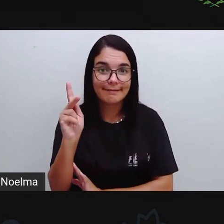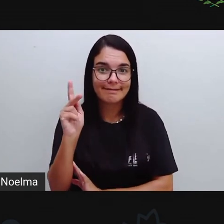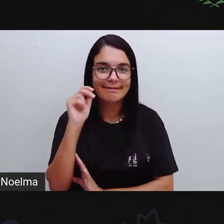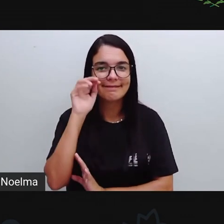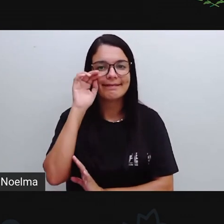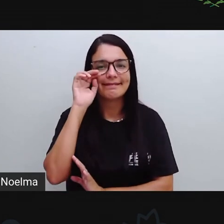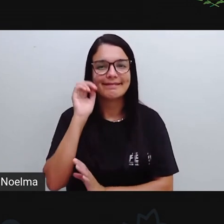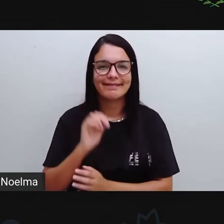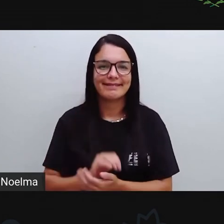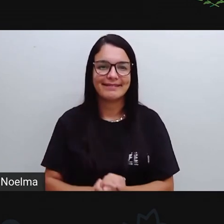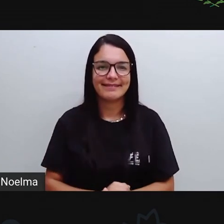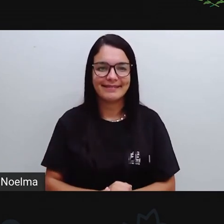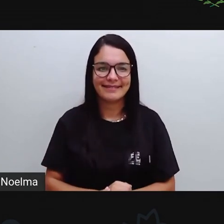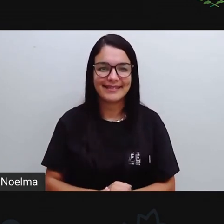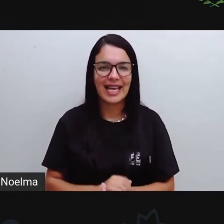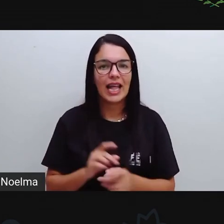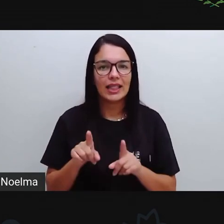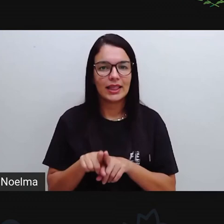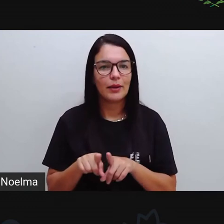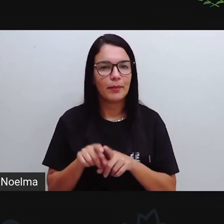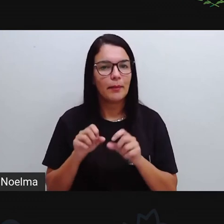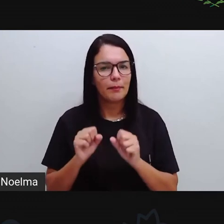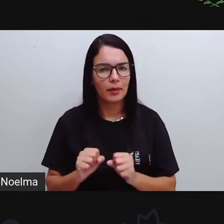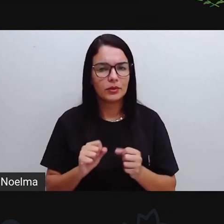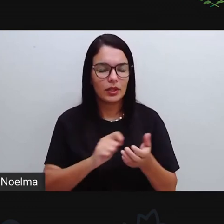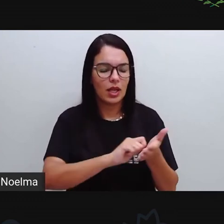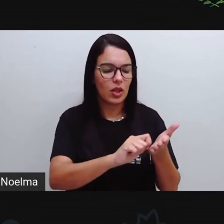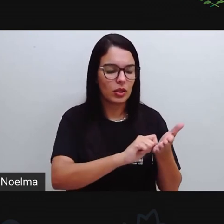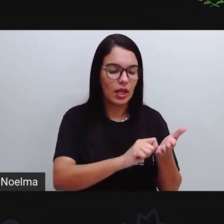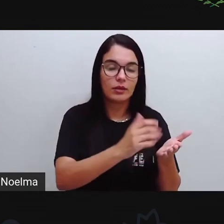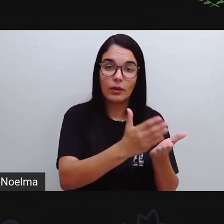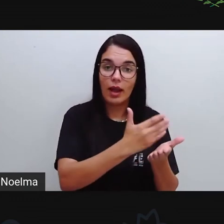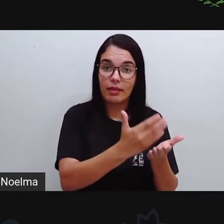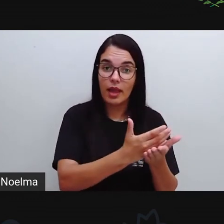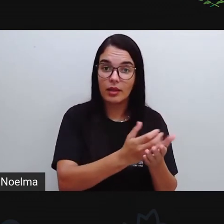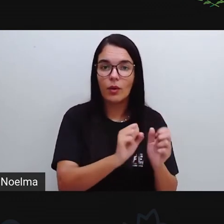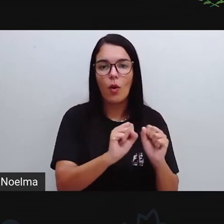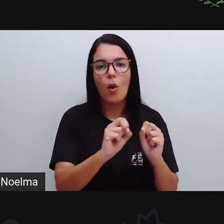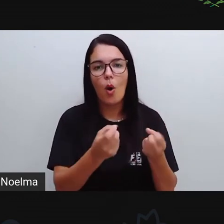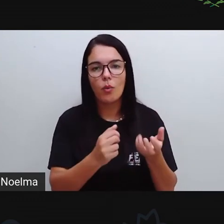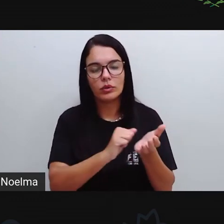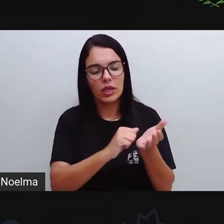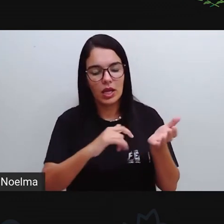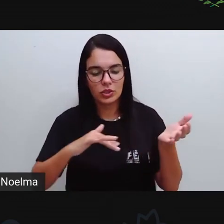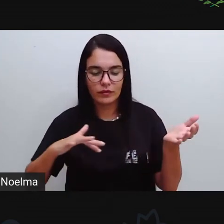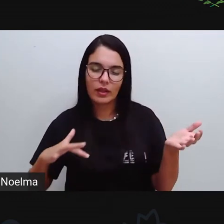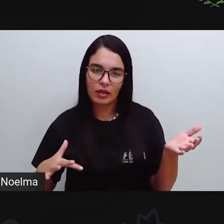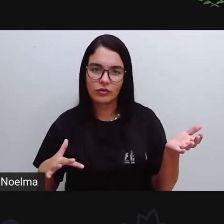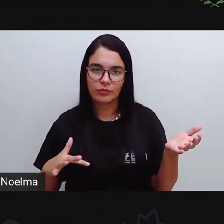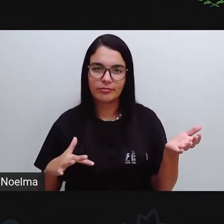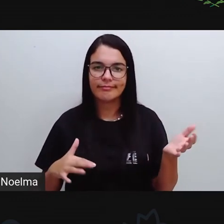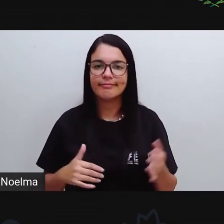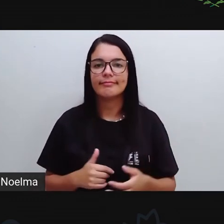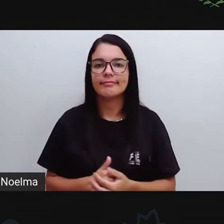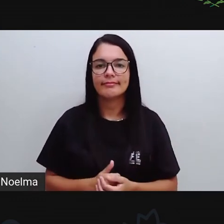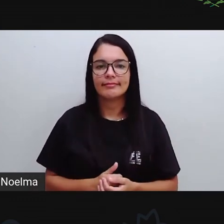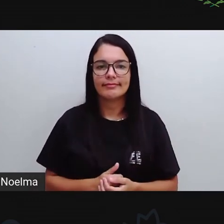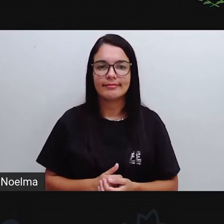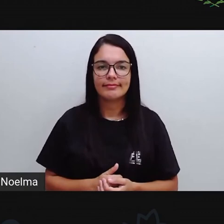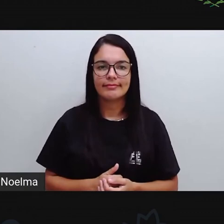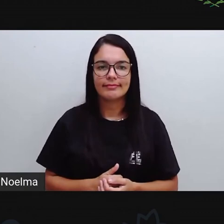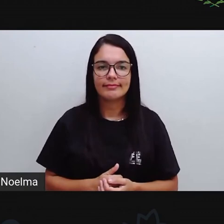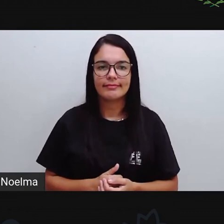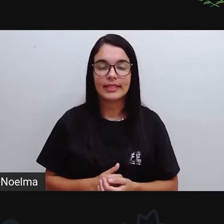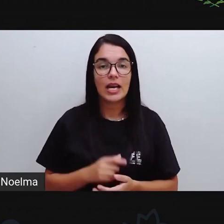professora de vocês, vocês podem fazer essa anotação tanto no caderno, quanto na própria atividade, marcar ali aonde vocês tiveram